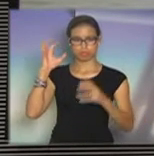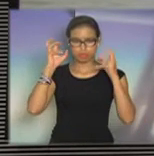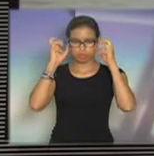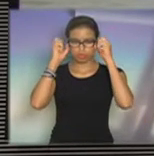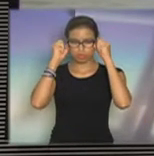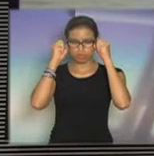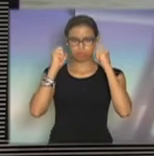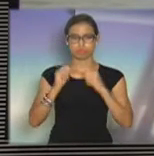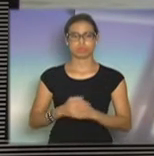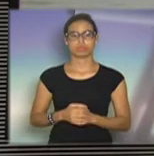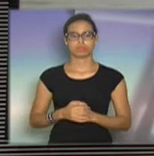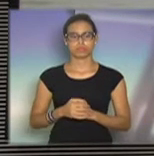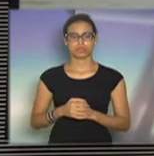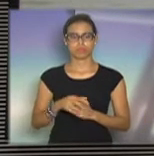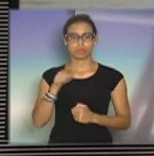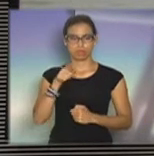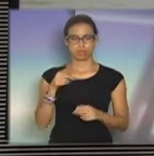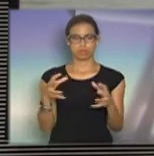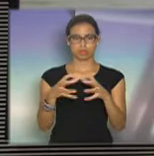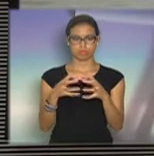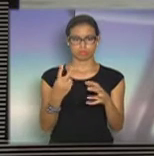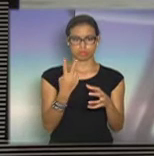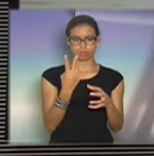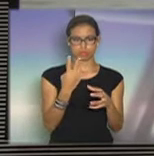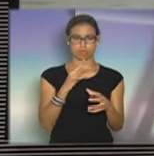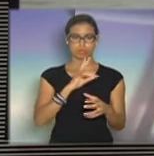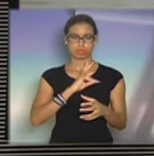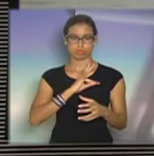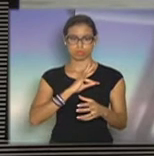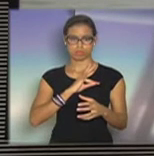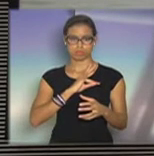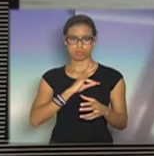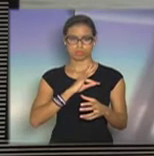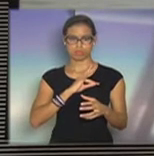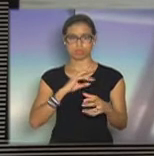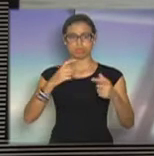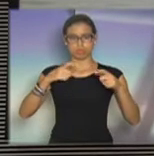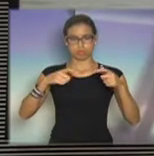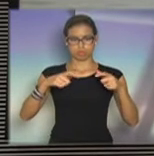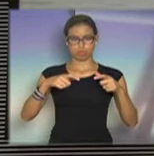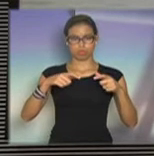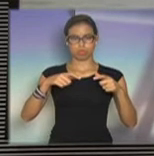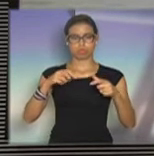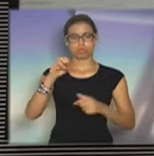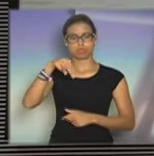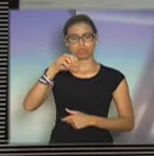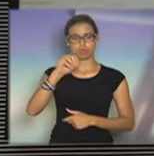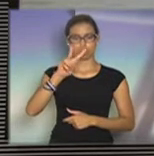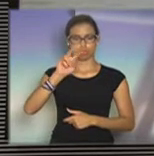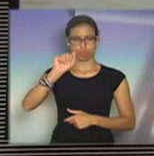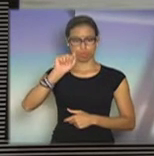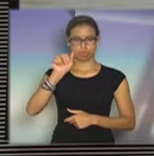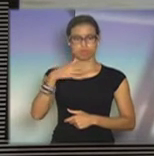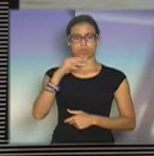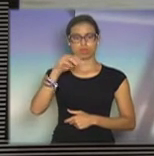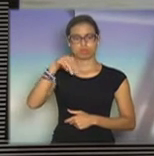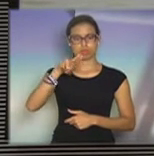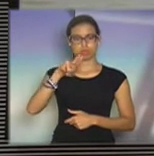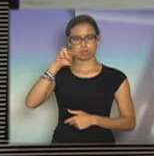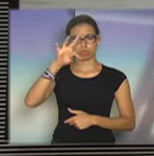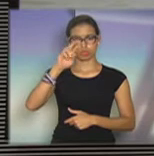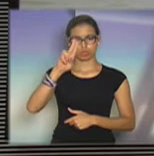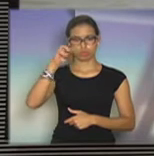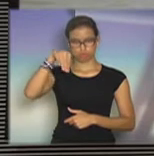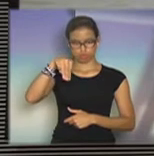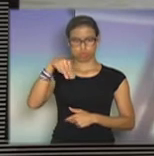Ele era do segundo grupamento da polícia do distrito de Nova Mutum, no estado de Rondônia. Então,